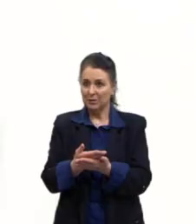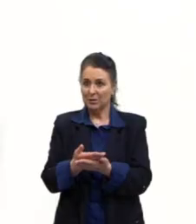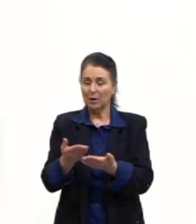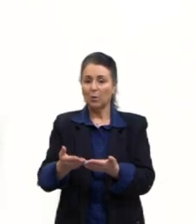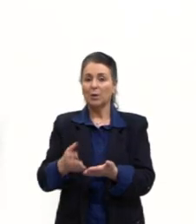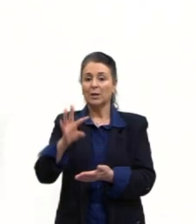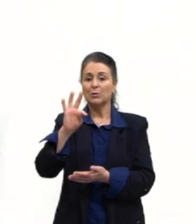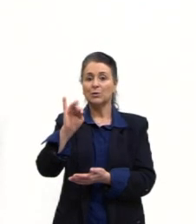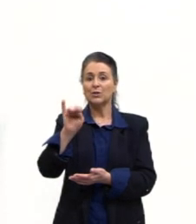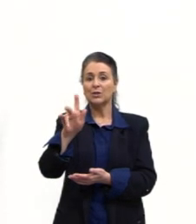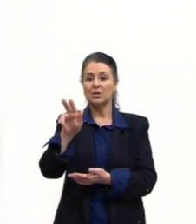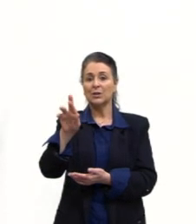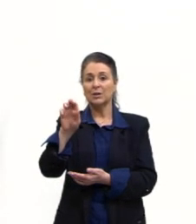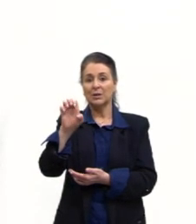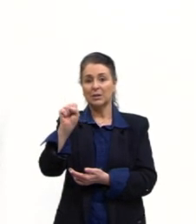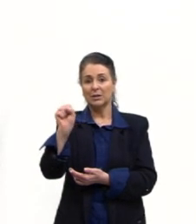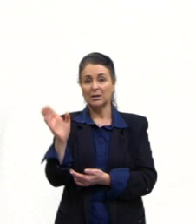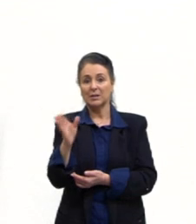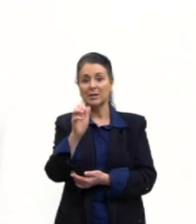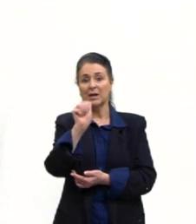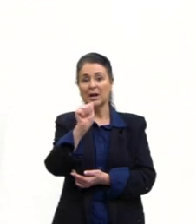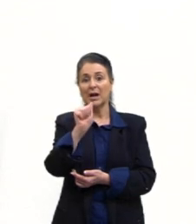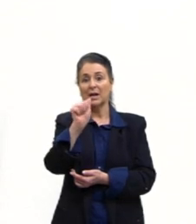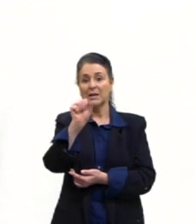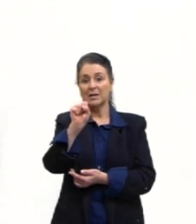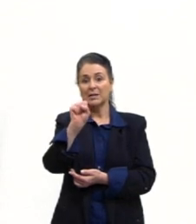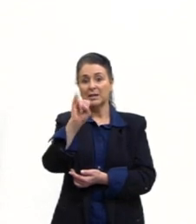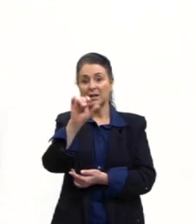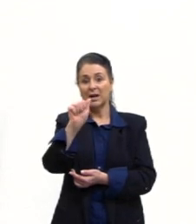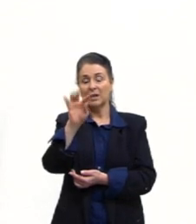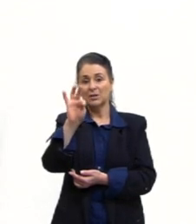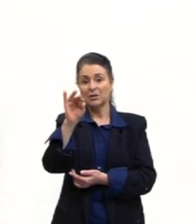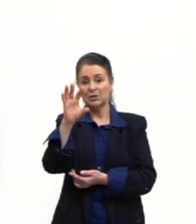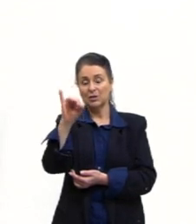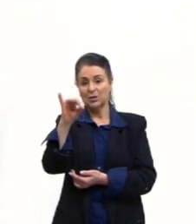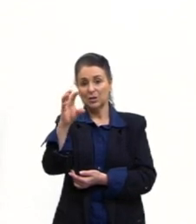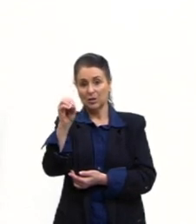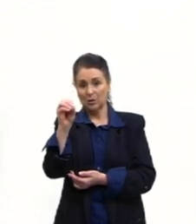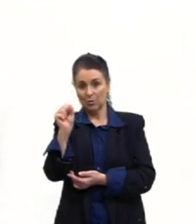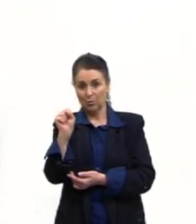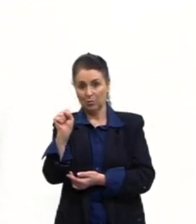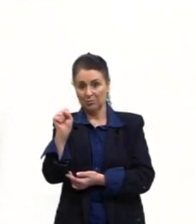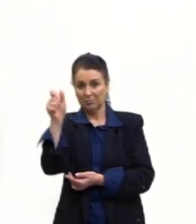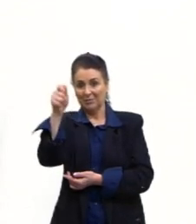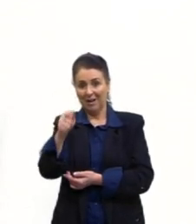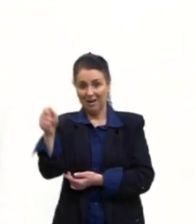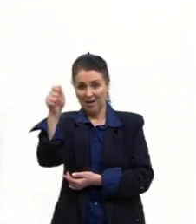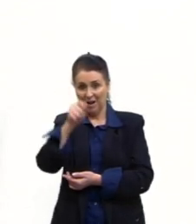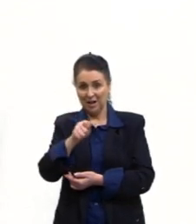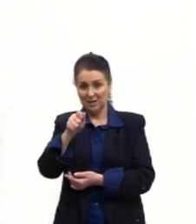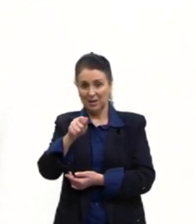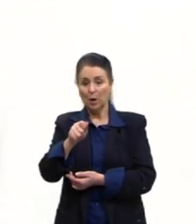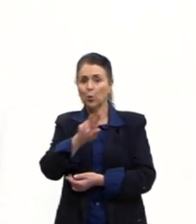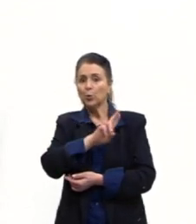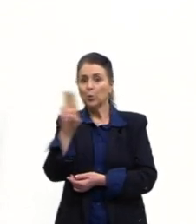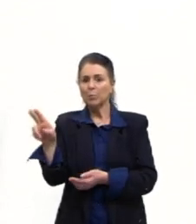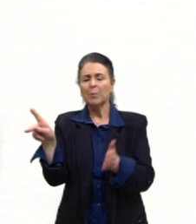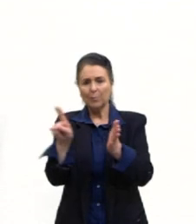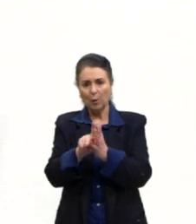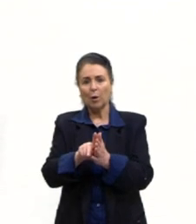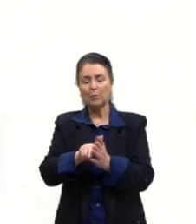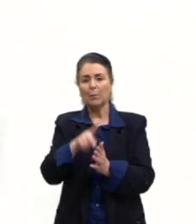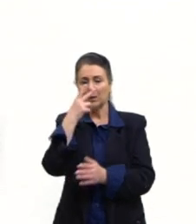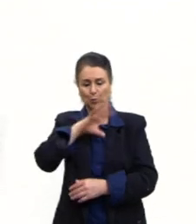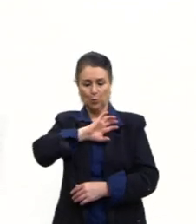tigres asiáticos, né? Eles recebem esse nome por causa do animal tigre, né? Muito potente, entre outras coisas, né? Esse território, então,